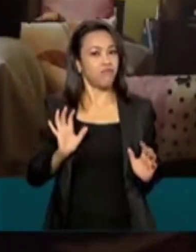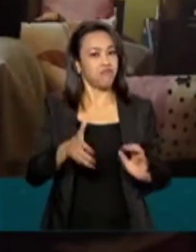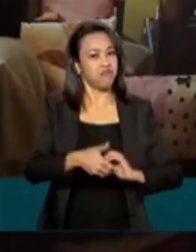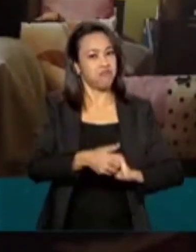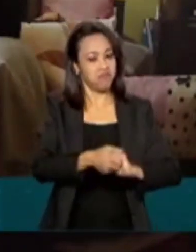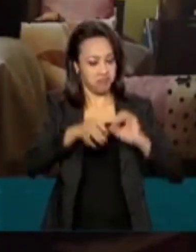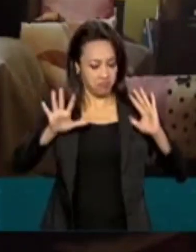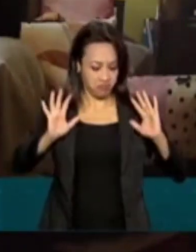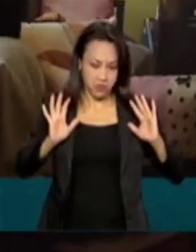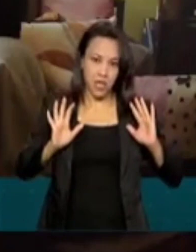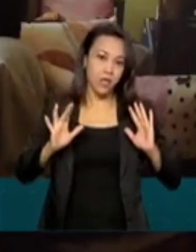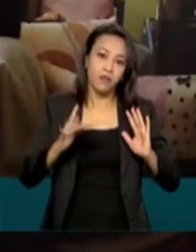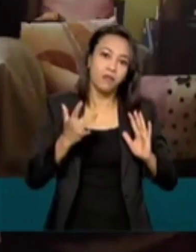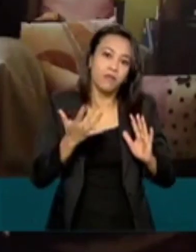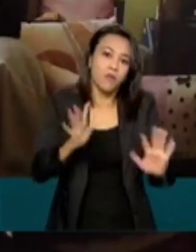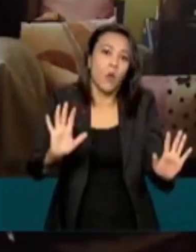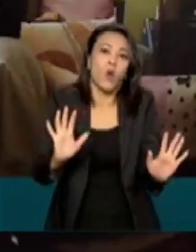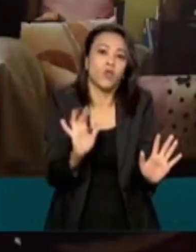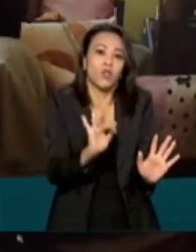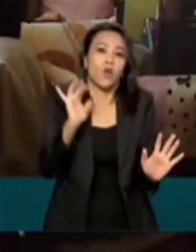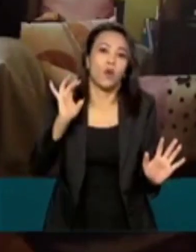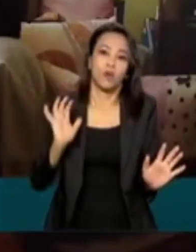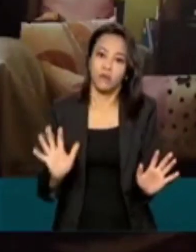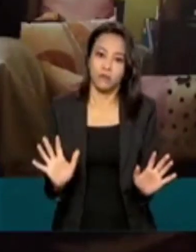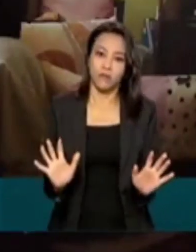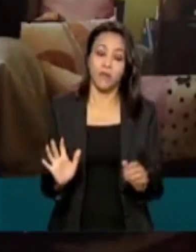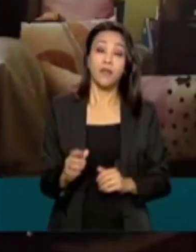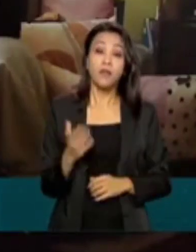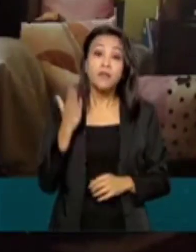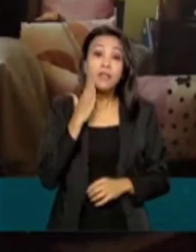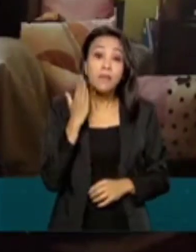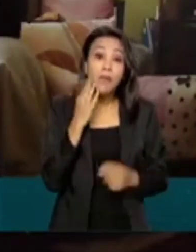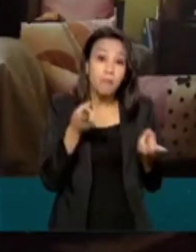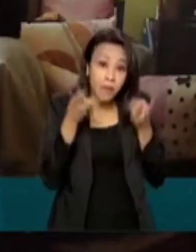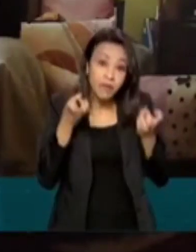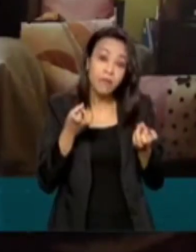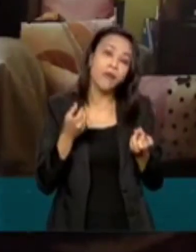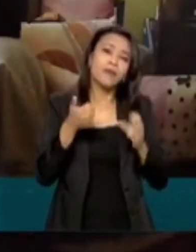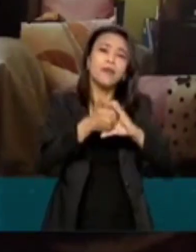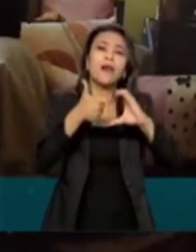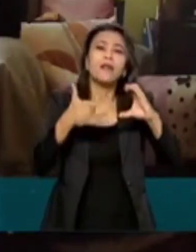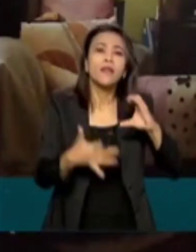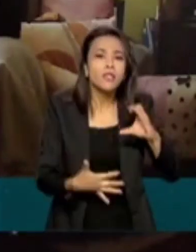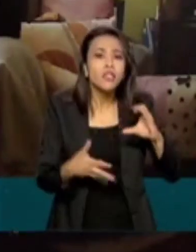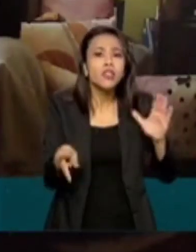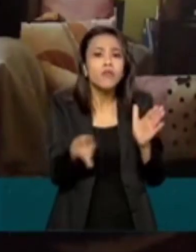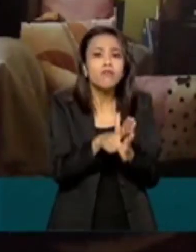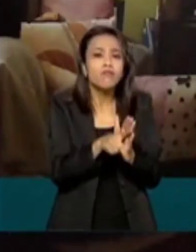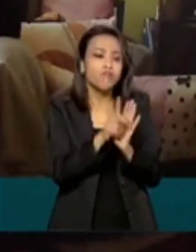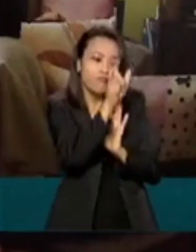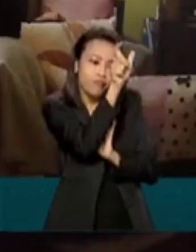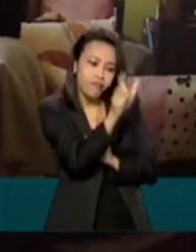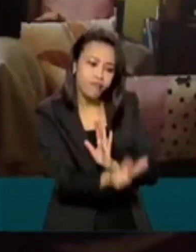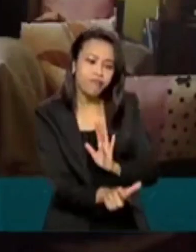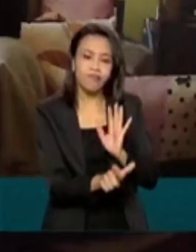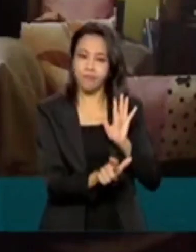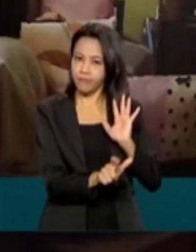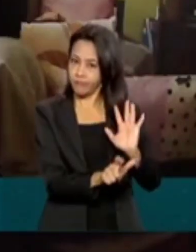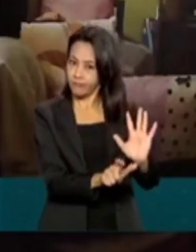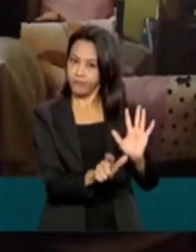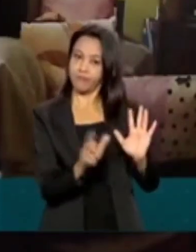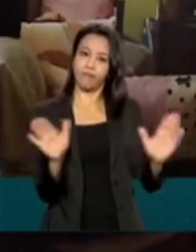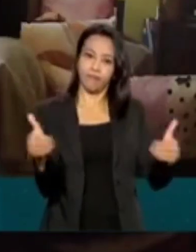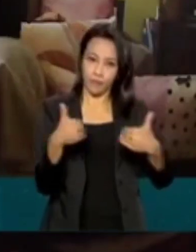mão, porque ele não aceita o toque. Então, esse reconhecimento de que eu sou uma pessoa e que eu tenho uma característica